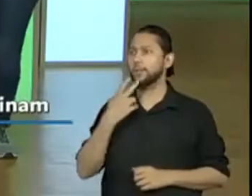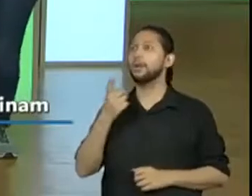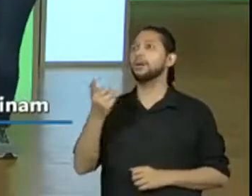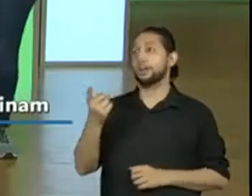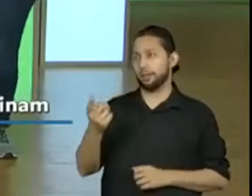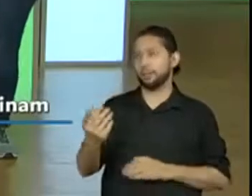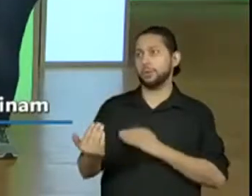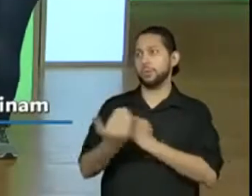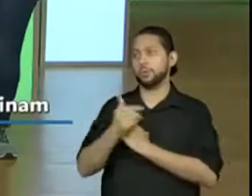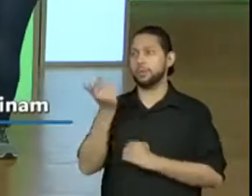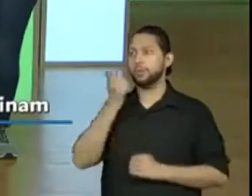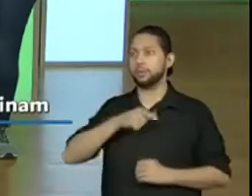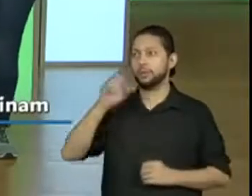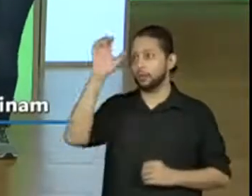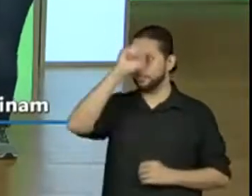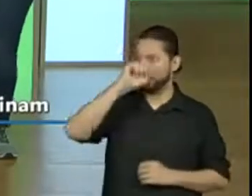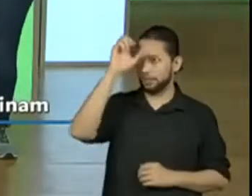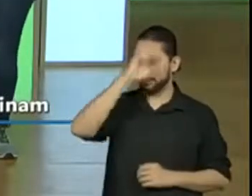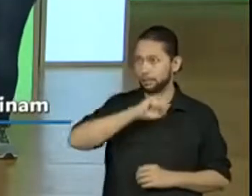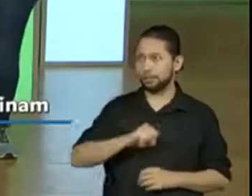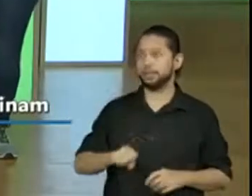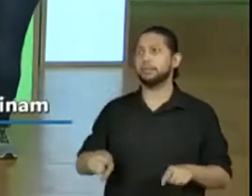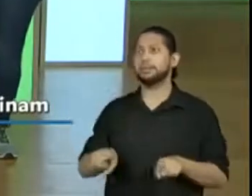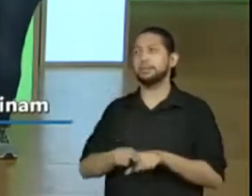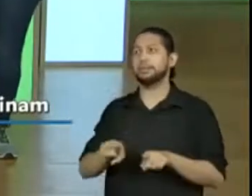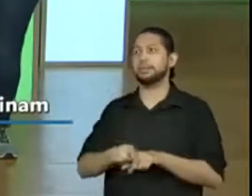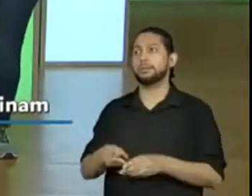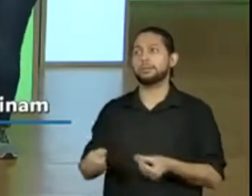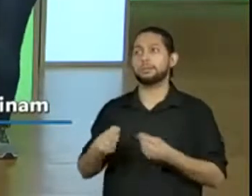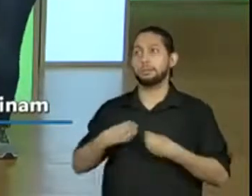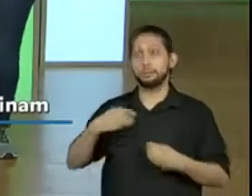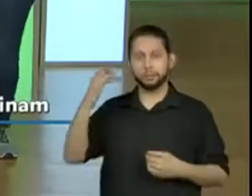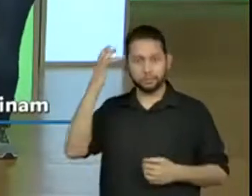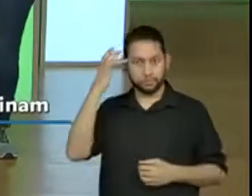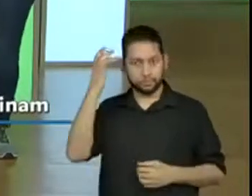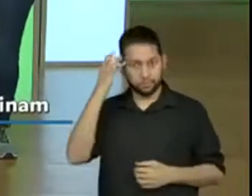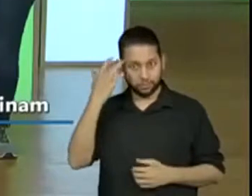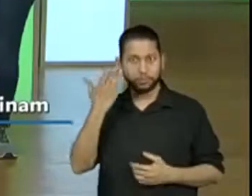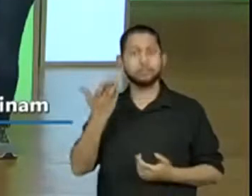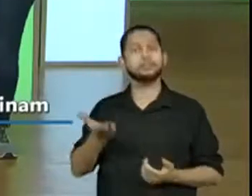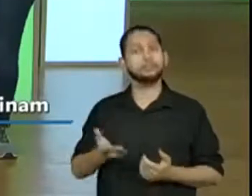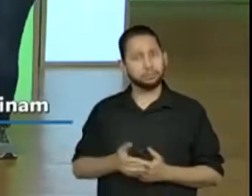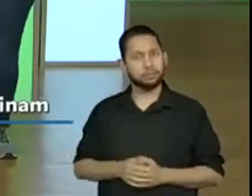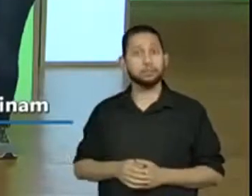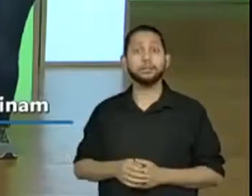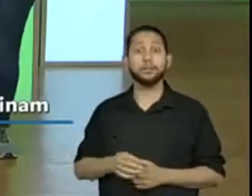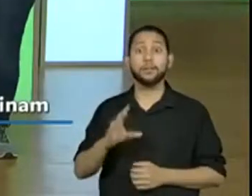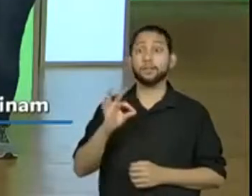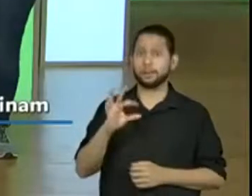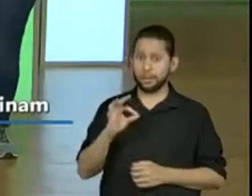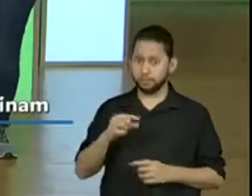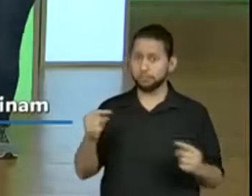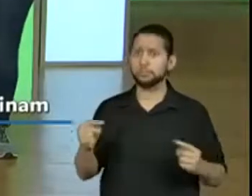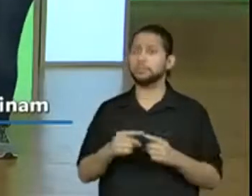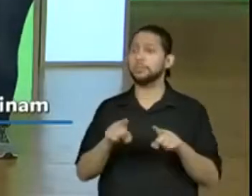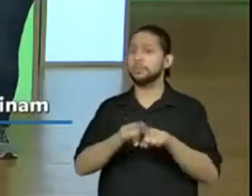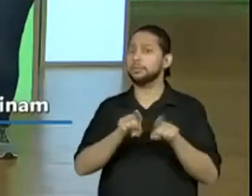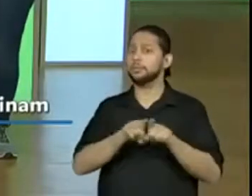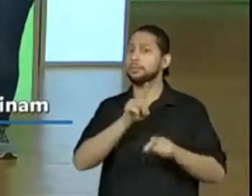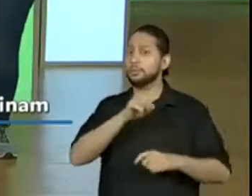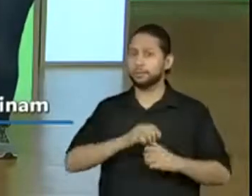nos conscientizar. Muito legal. Isso, a fábula também tem esse caráter aí que a professora levantou.